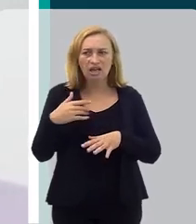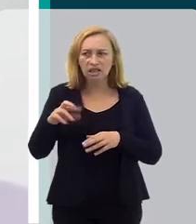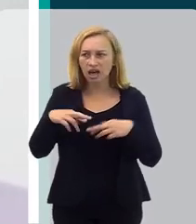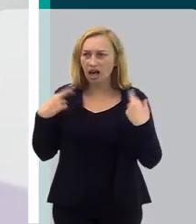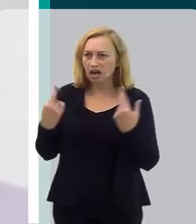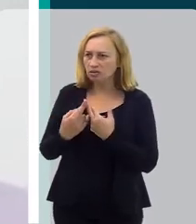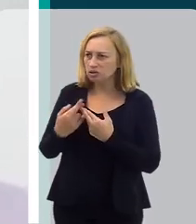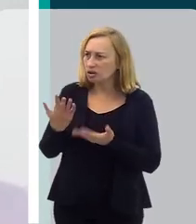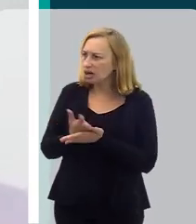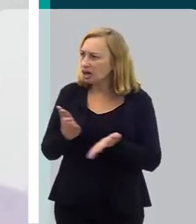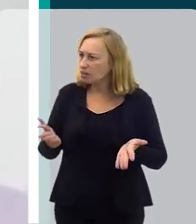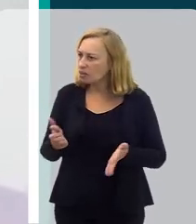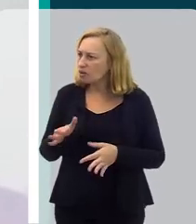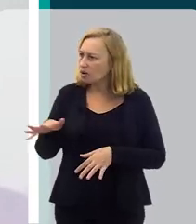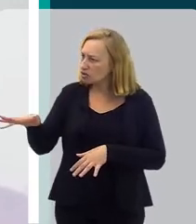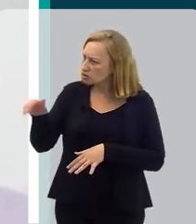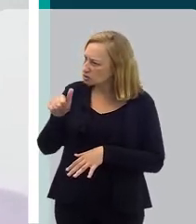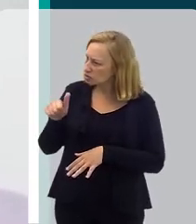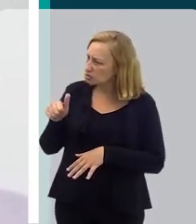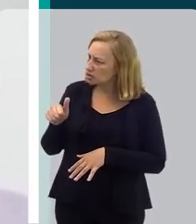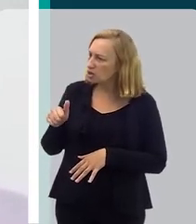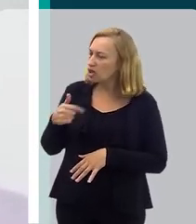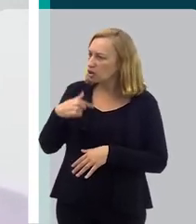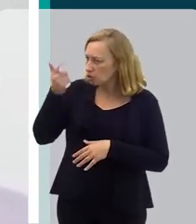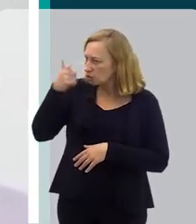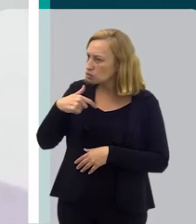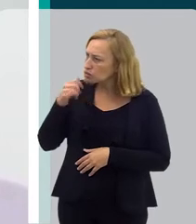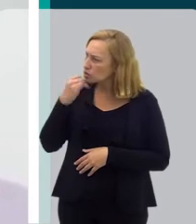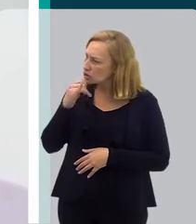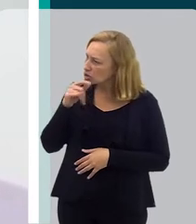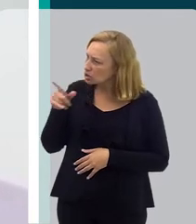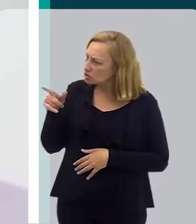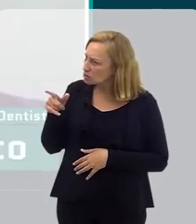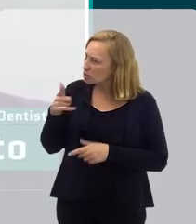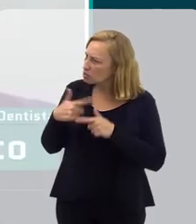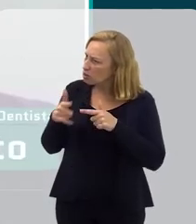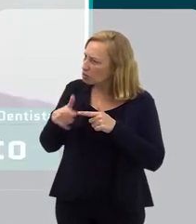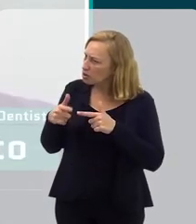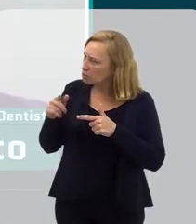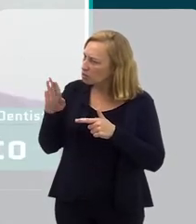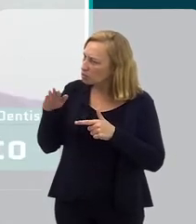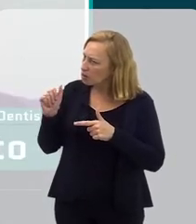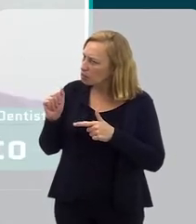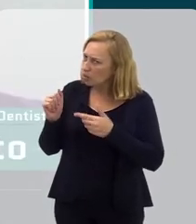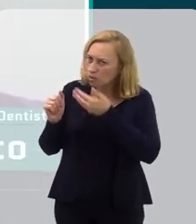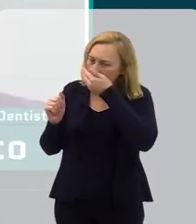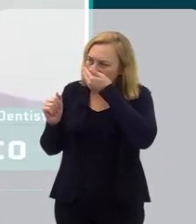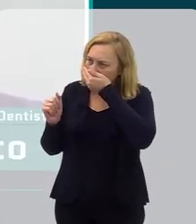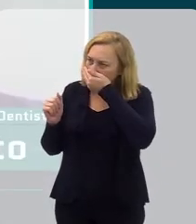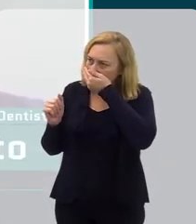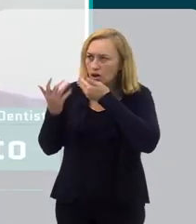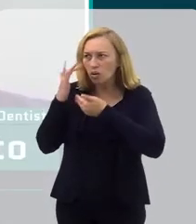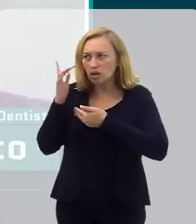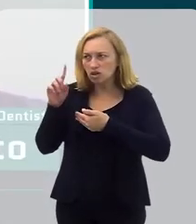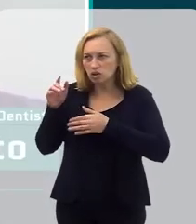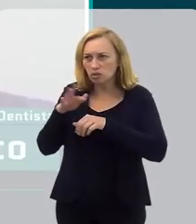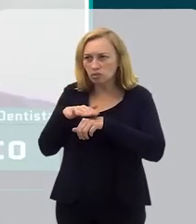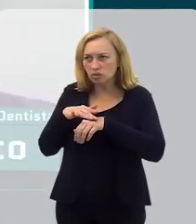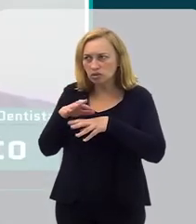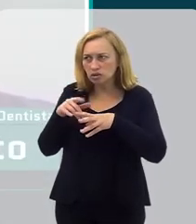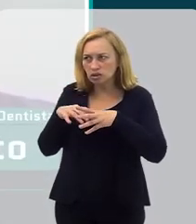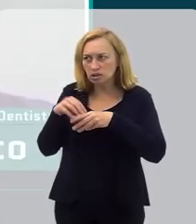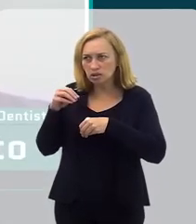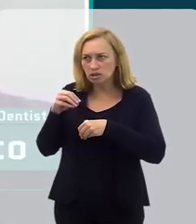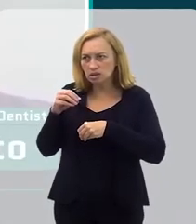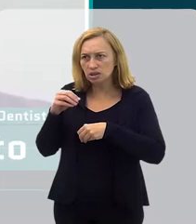no canto, falei, a senhora sabe que eu sou dentista, já me apresentei, e a senhora deve ter algum problema que eu estou achando que é um lábio leporino. Ela falou assim,